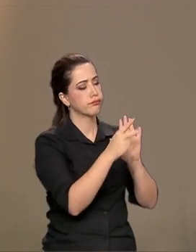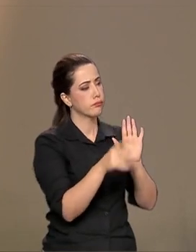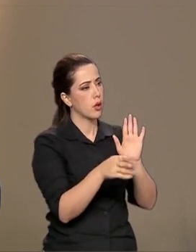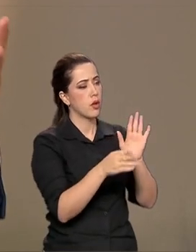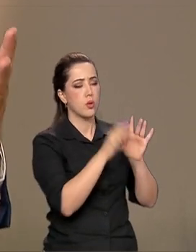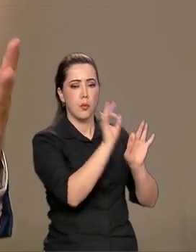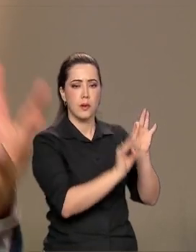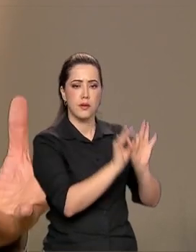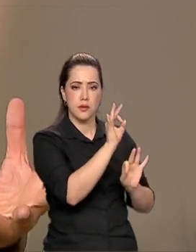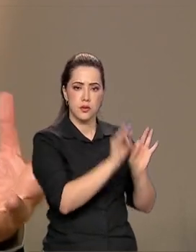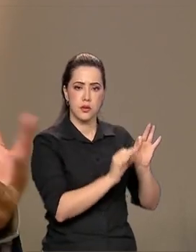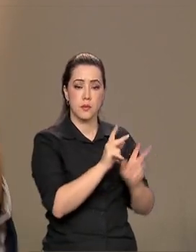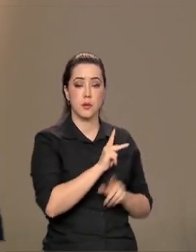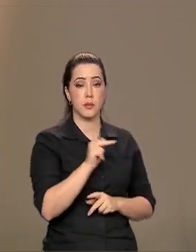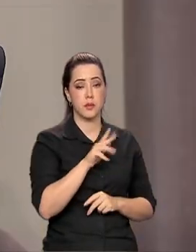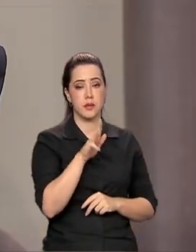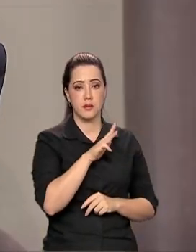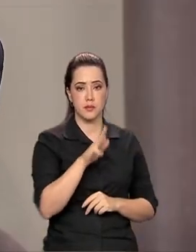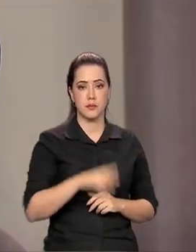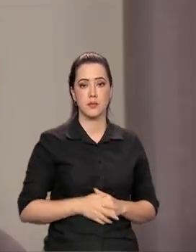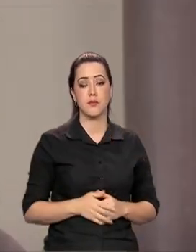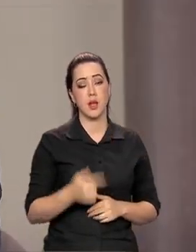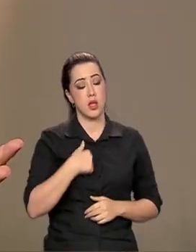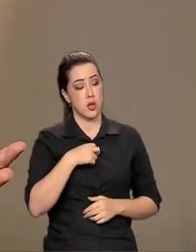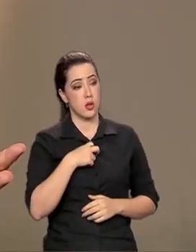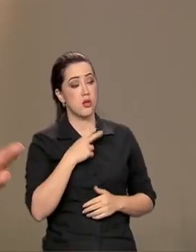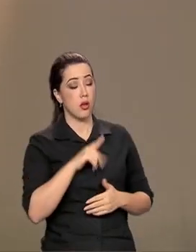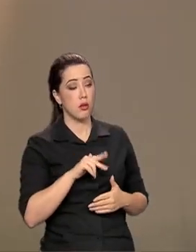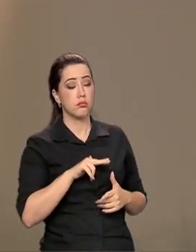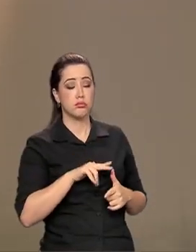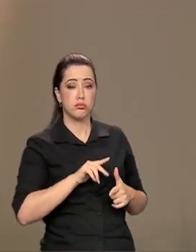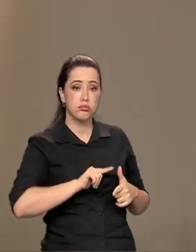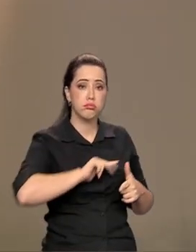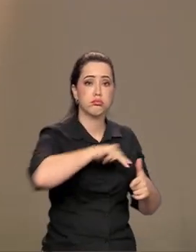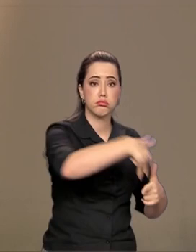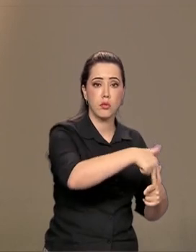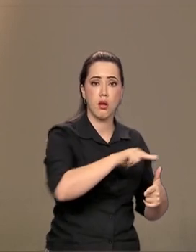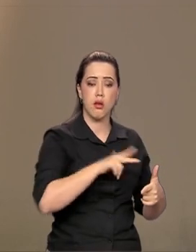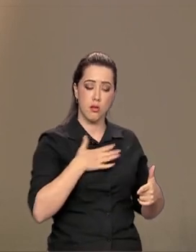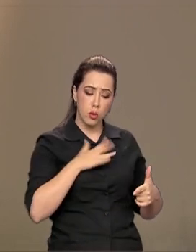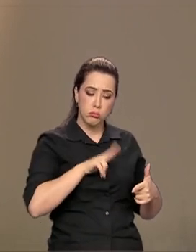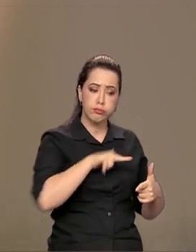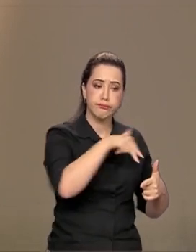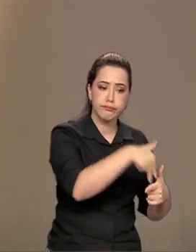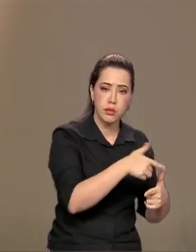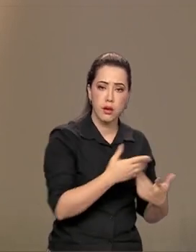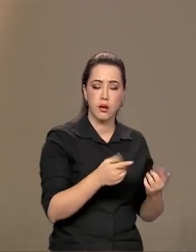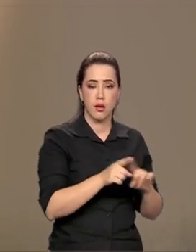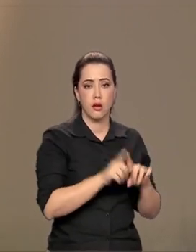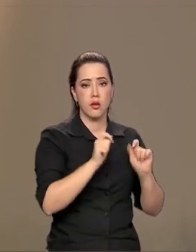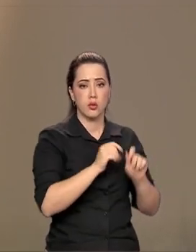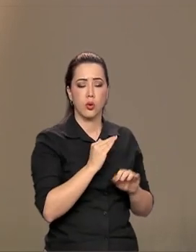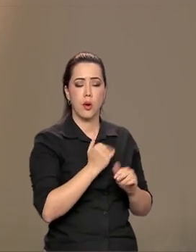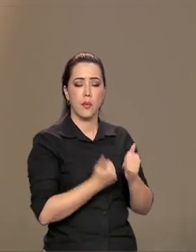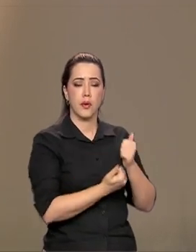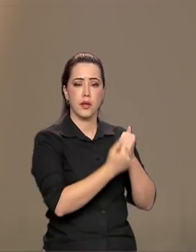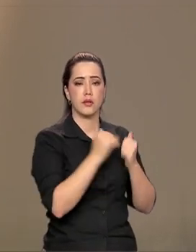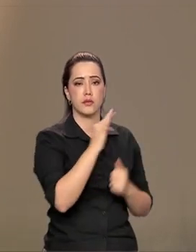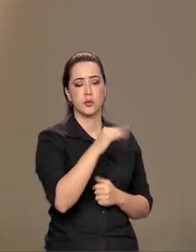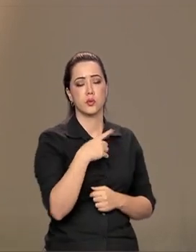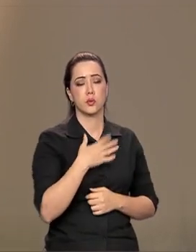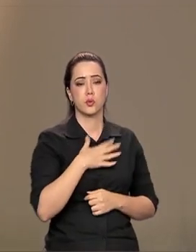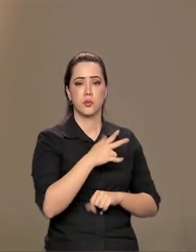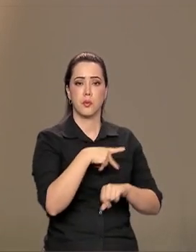no planejamento do presidente Lula. Eu tenho voz. Eu tenho voz, eu estou contribuindo para o futuro do meu país.